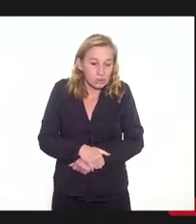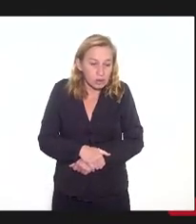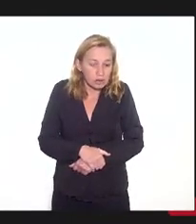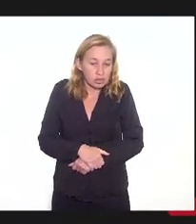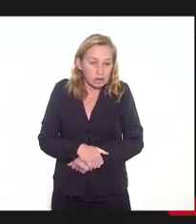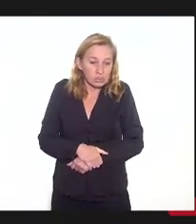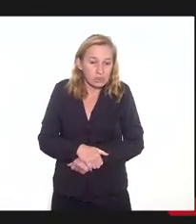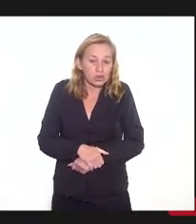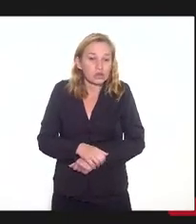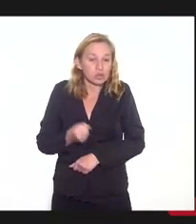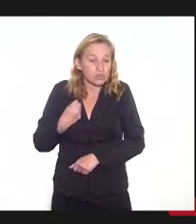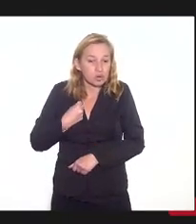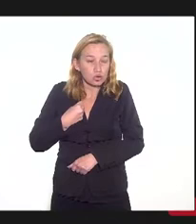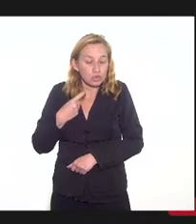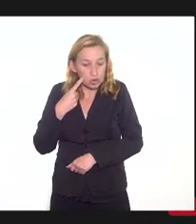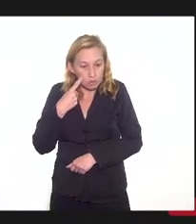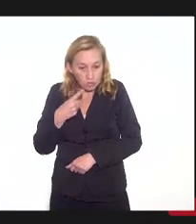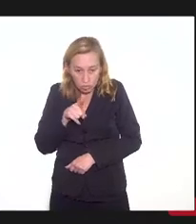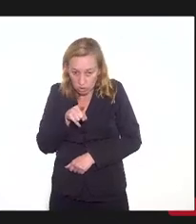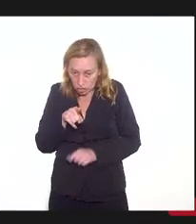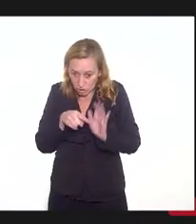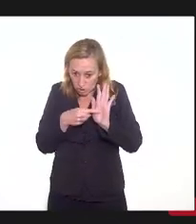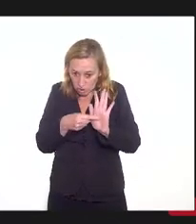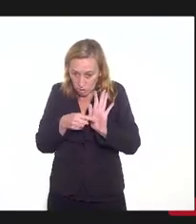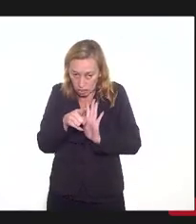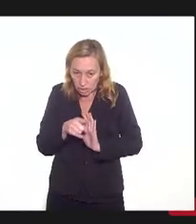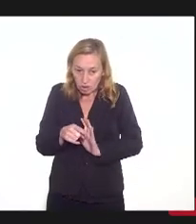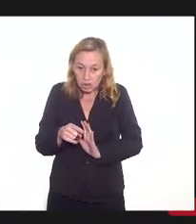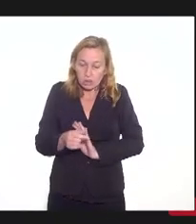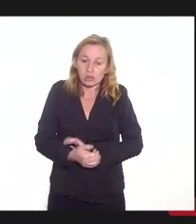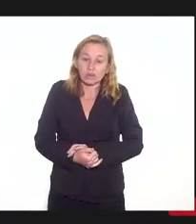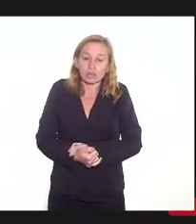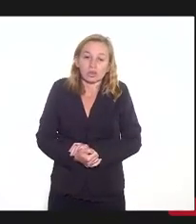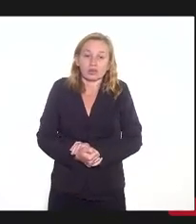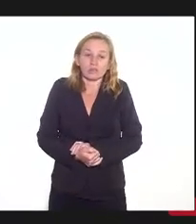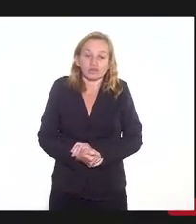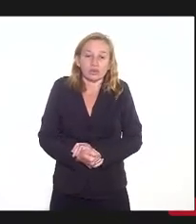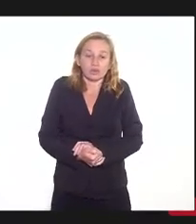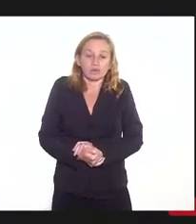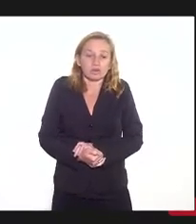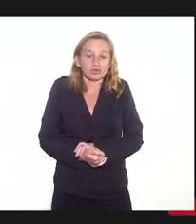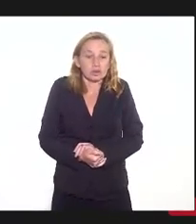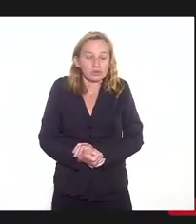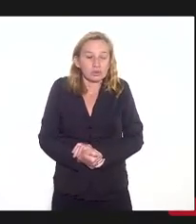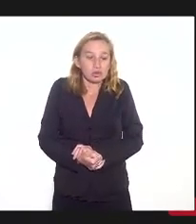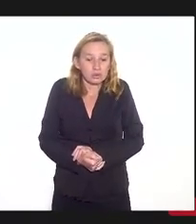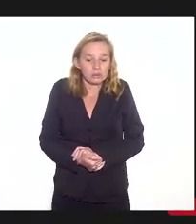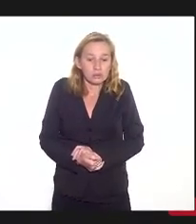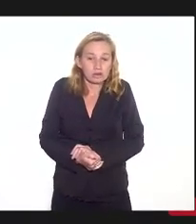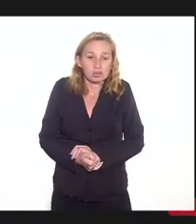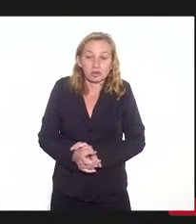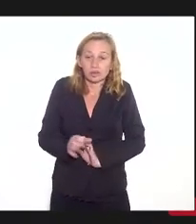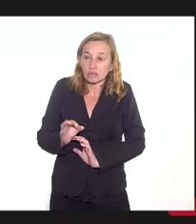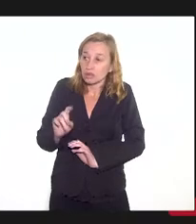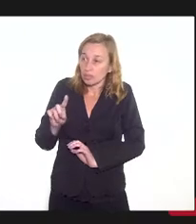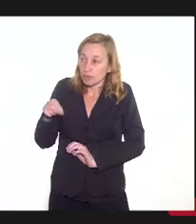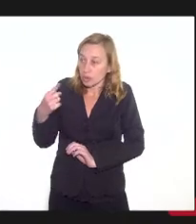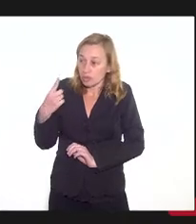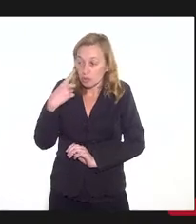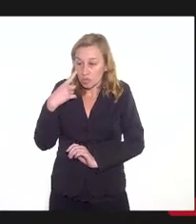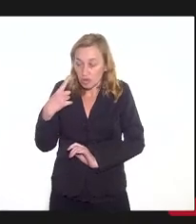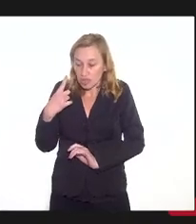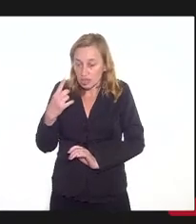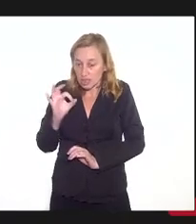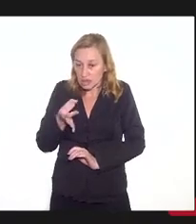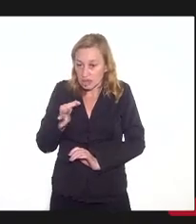esses números que nós estamos colocando, eles são projetados, né? Obviamente que terão que ser confirmados na frente, mas com